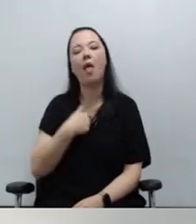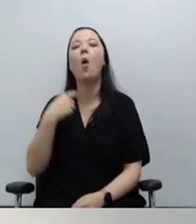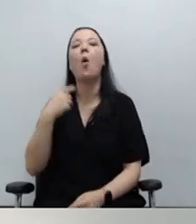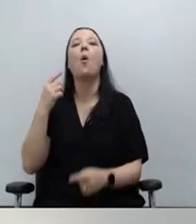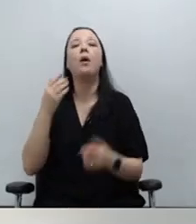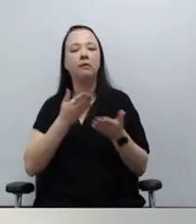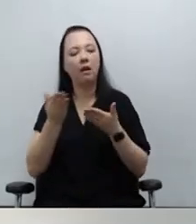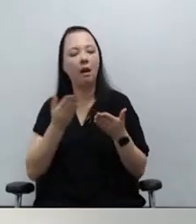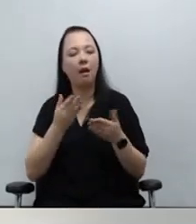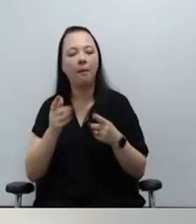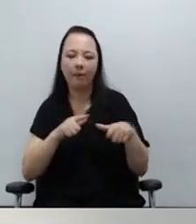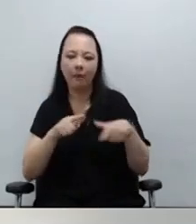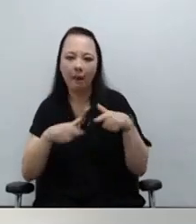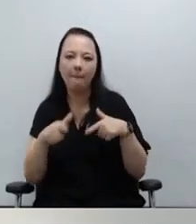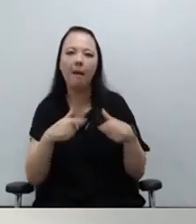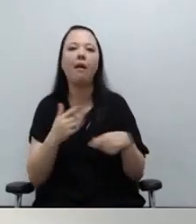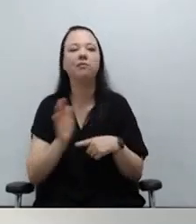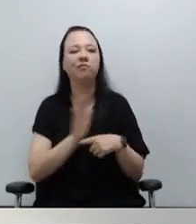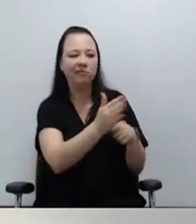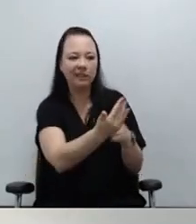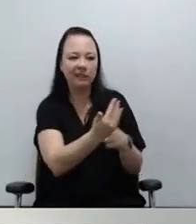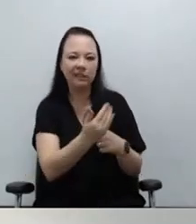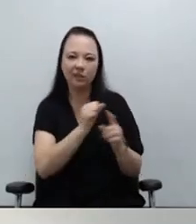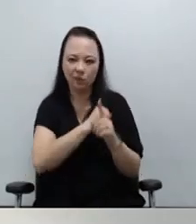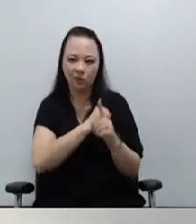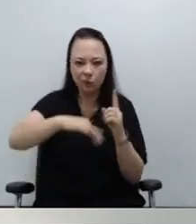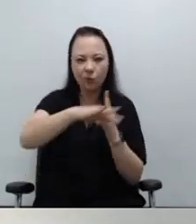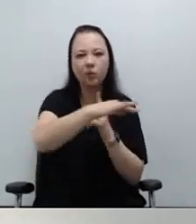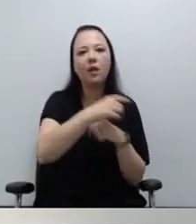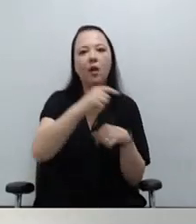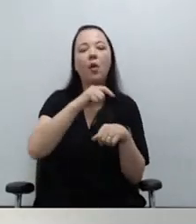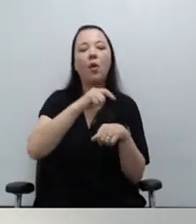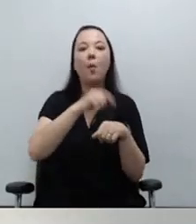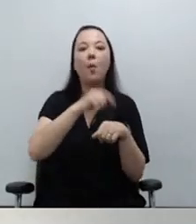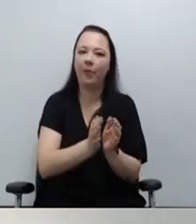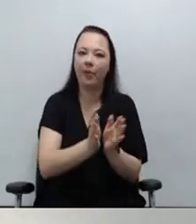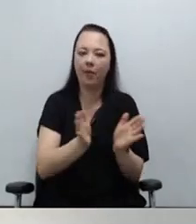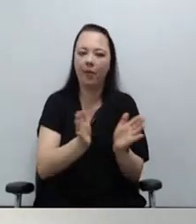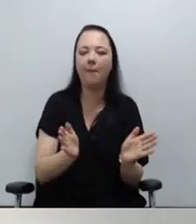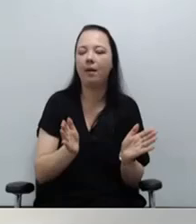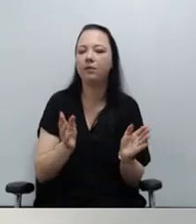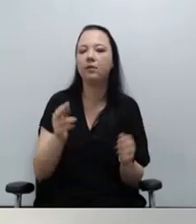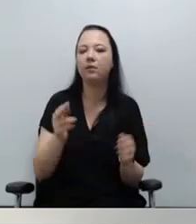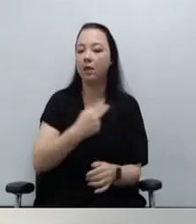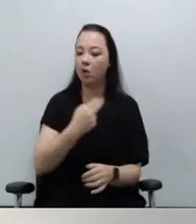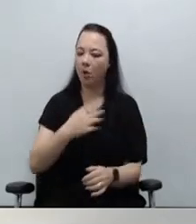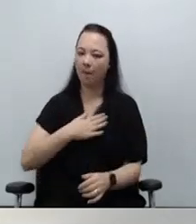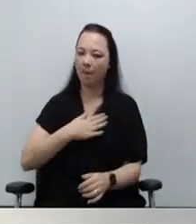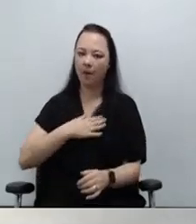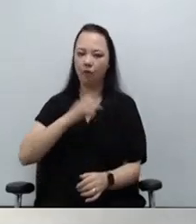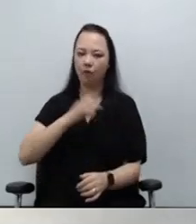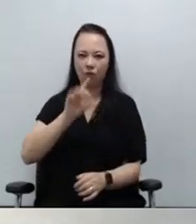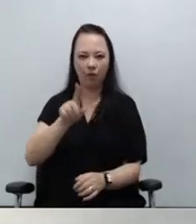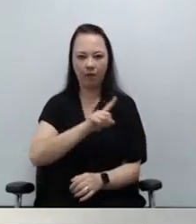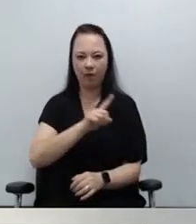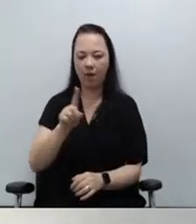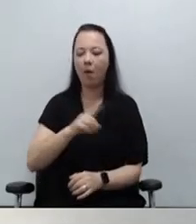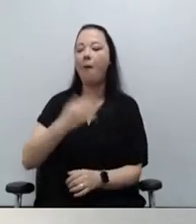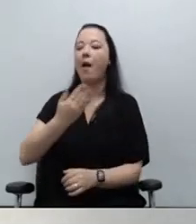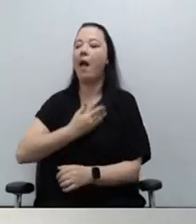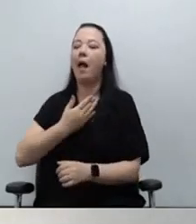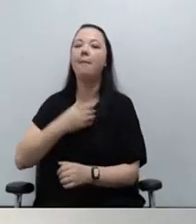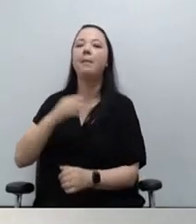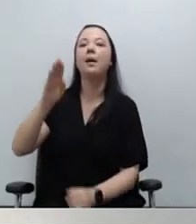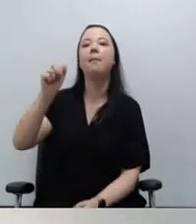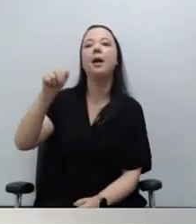Criminal. Ocupo hoje esse espaço no momento aberto, não só em meu nome, mas também em nome das colegas Assistentes Sociais Andréa Poppe,